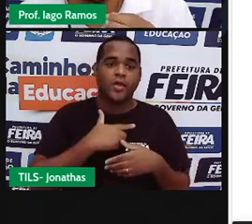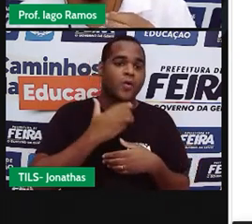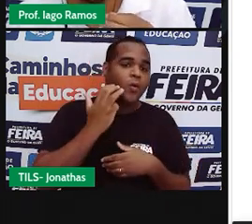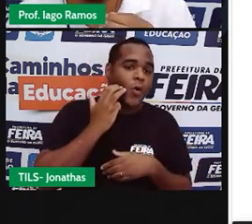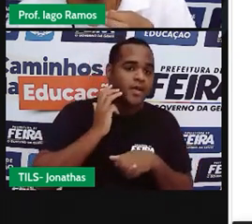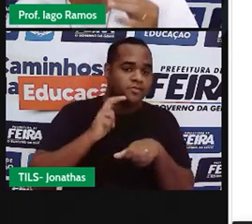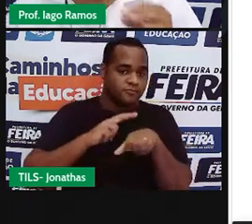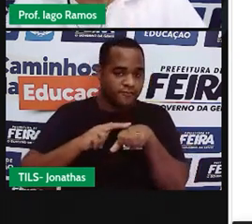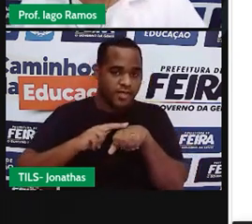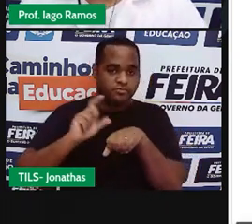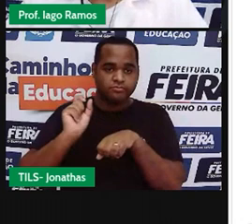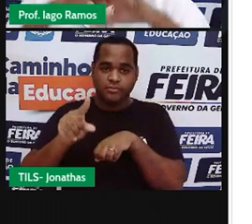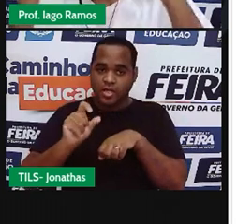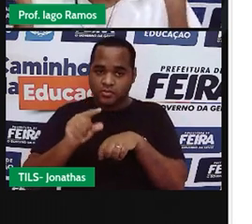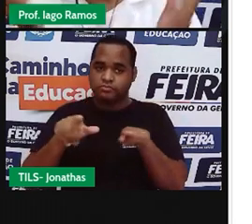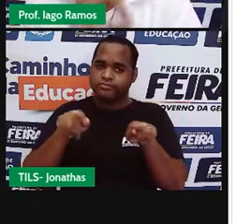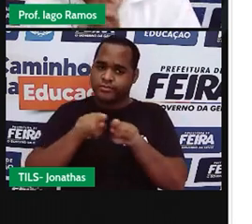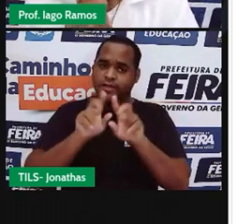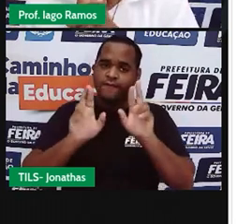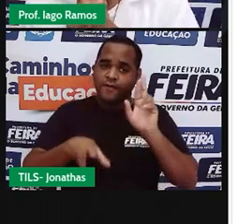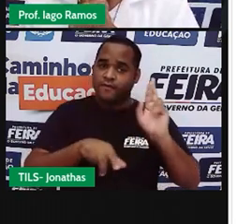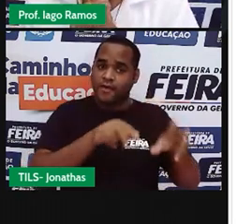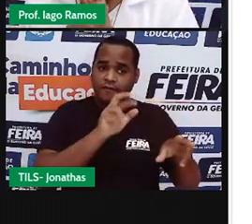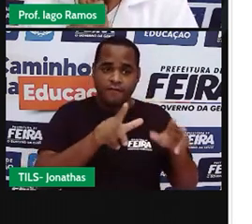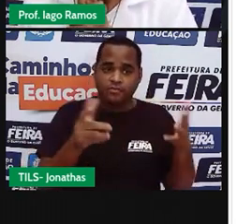o verde e o azul são triângulos diferentes.